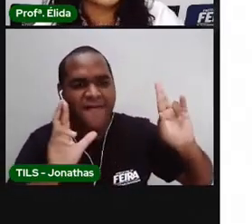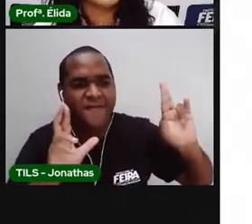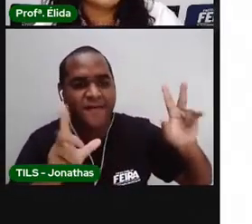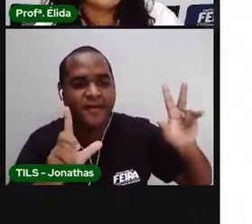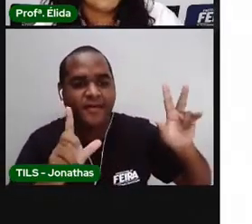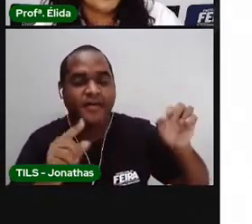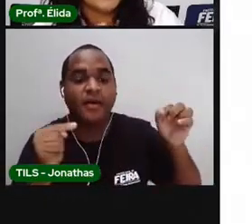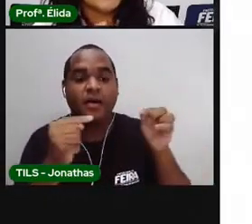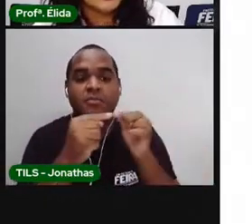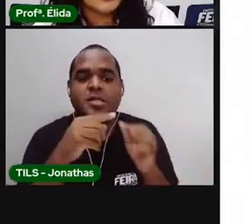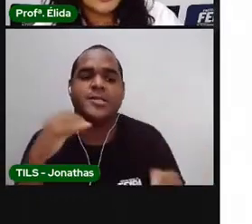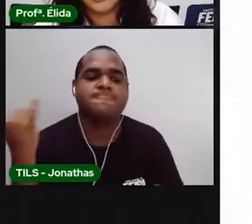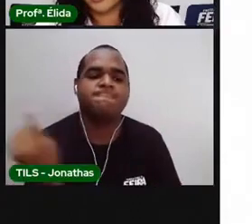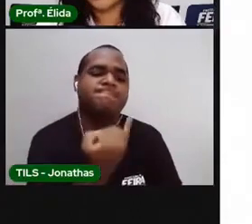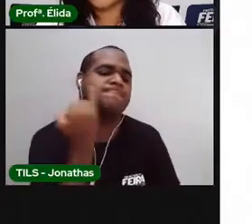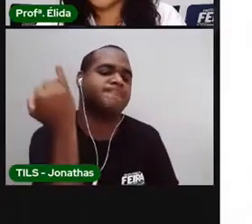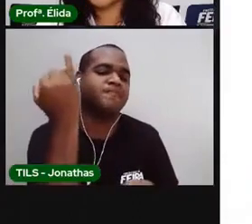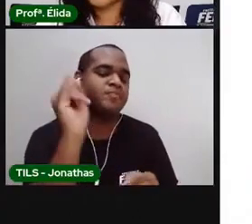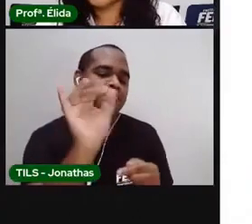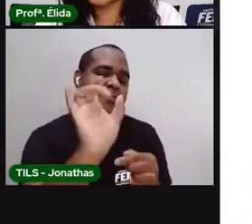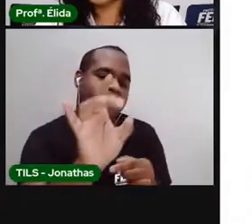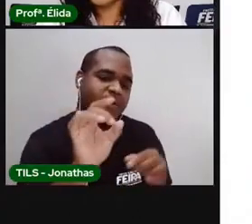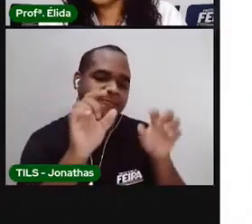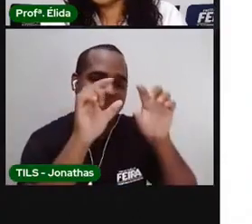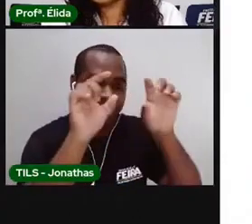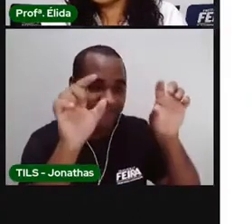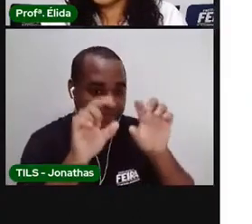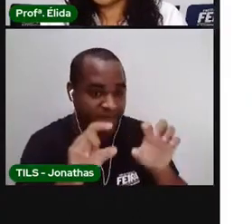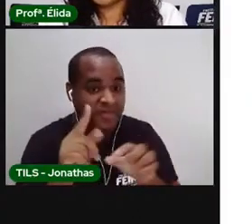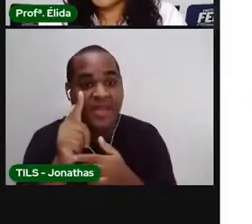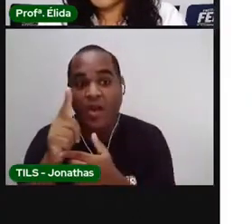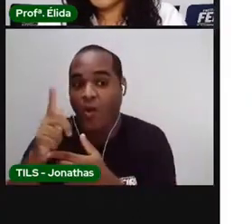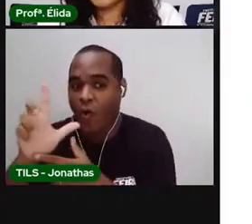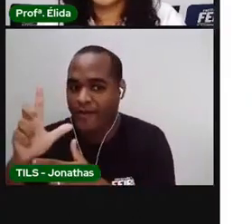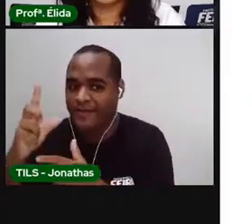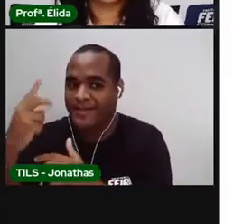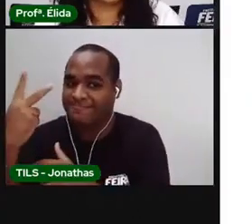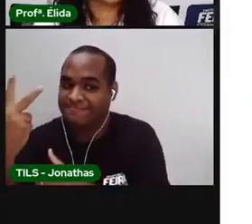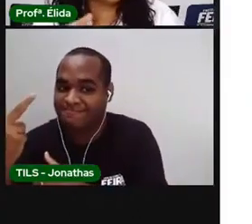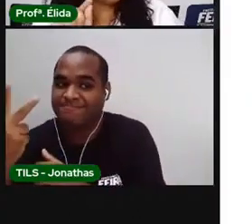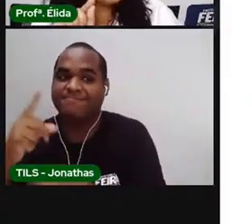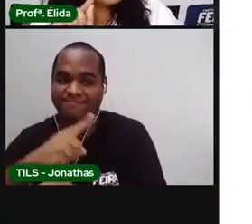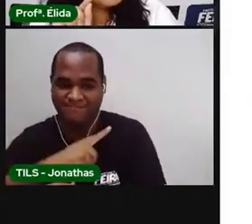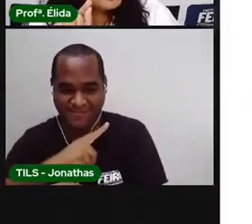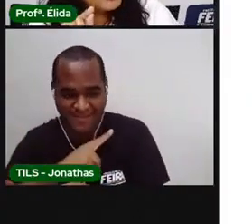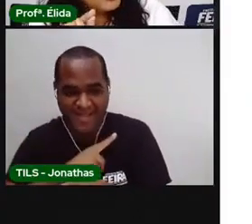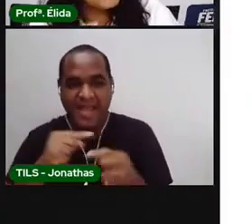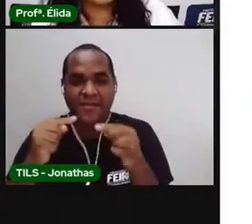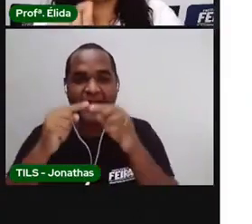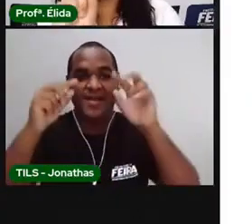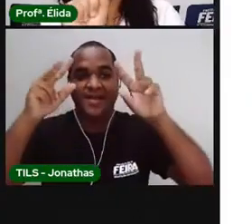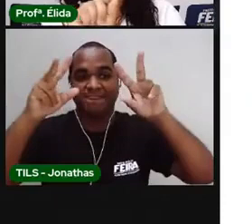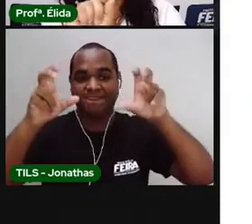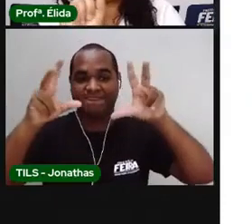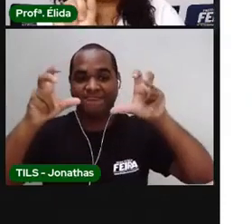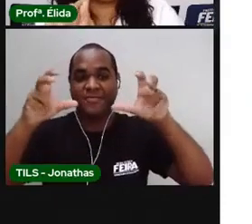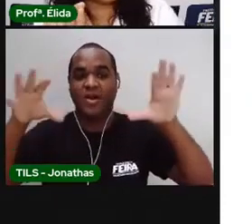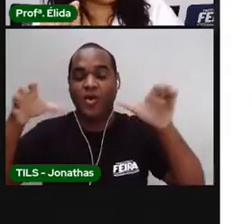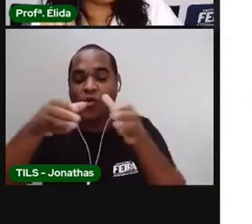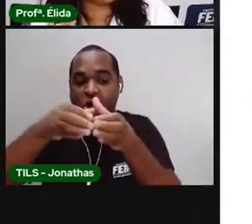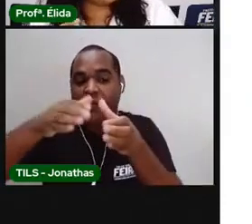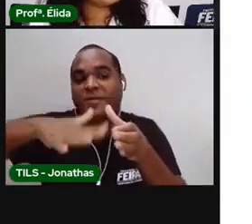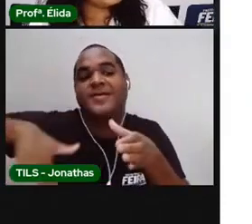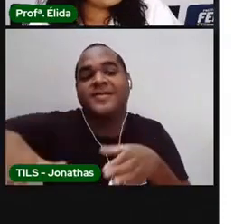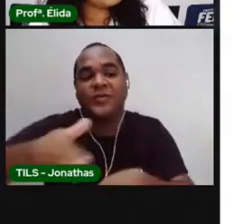de importância. A nossa segunda lista, que tem no título, turma